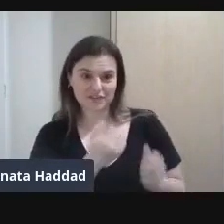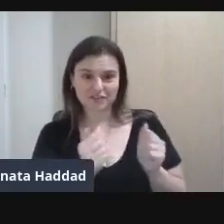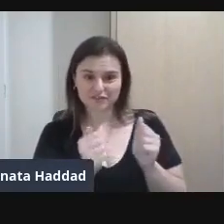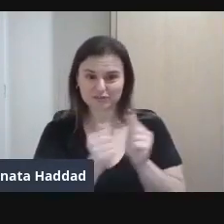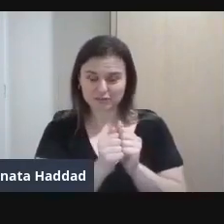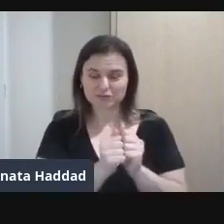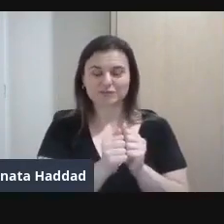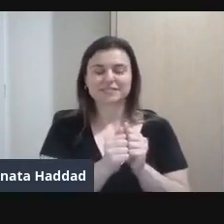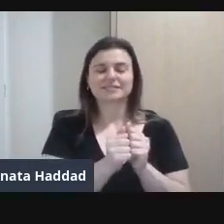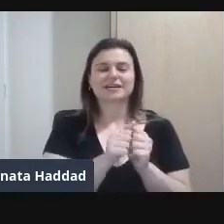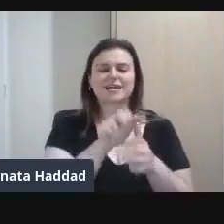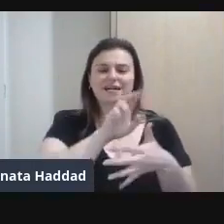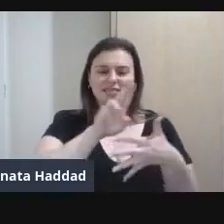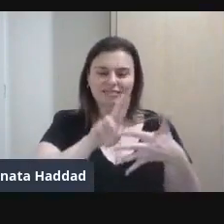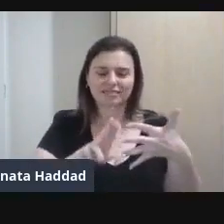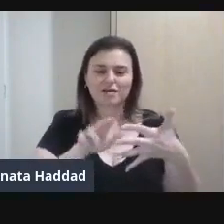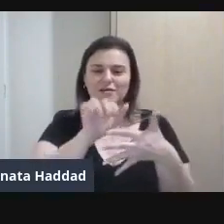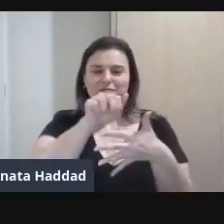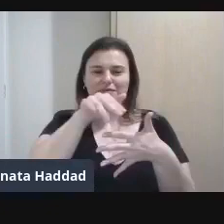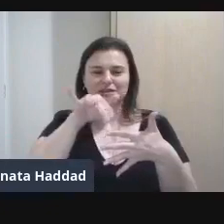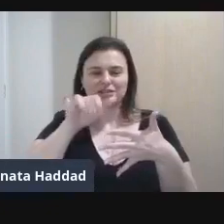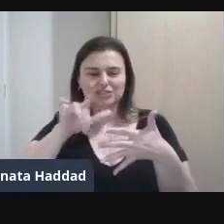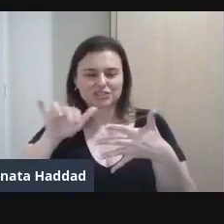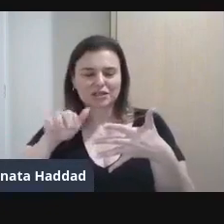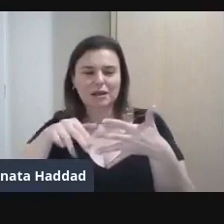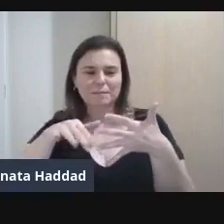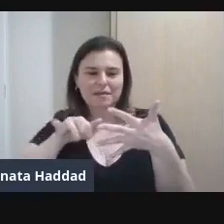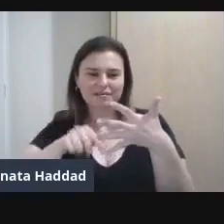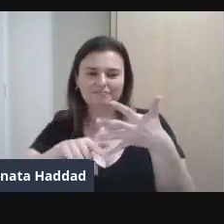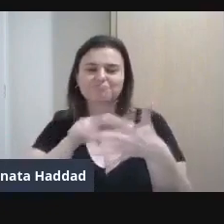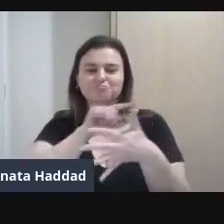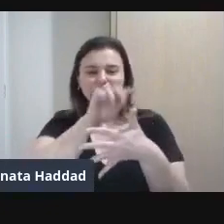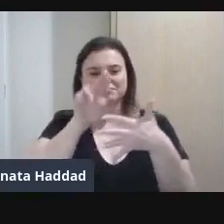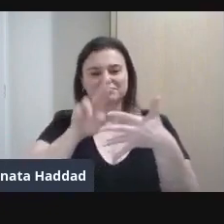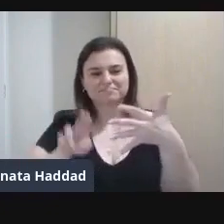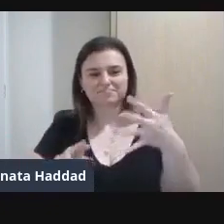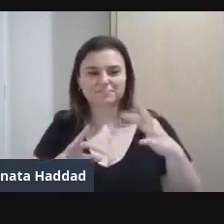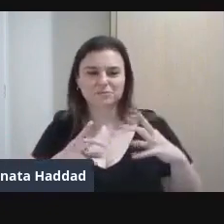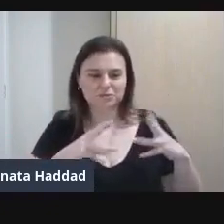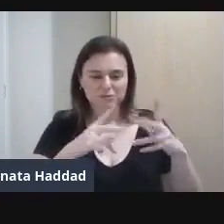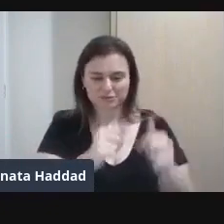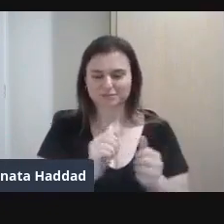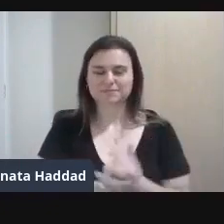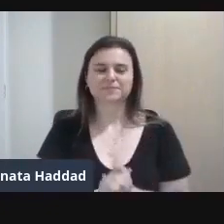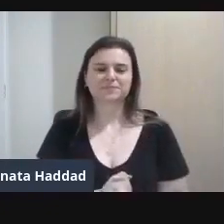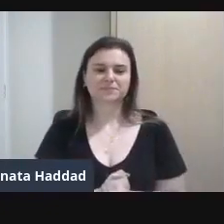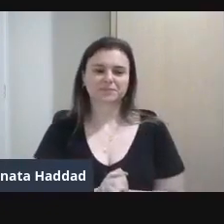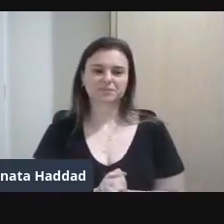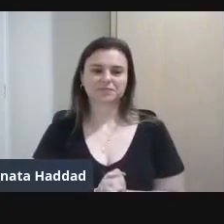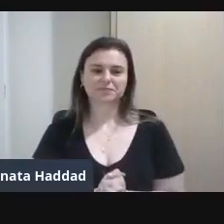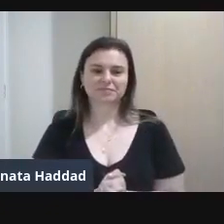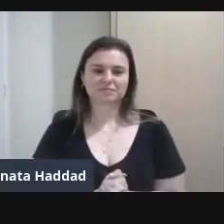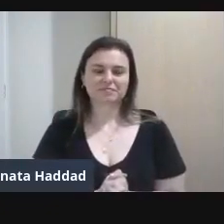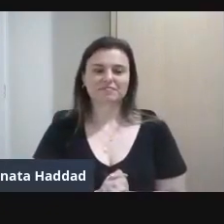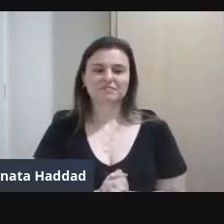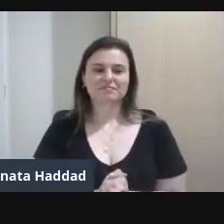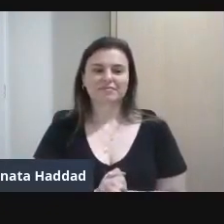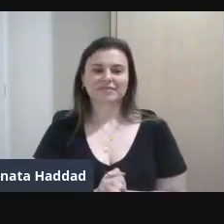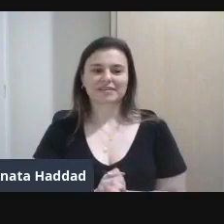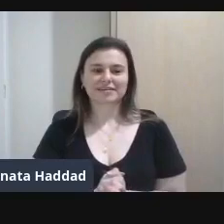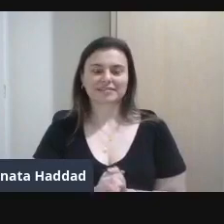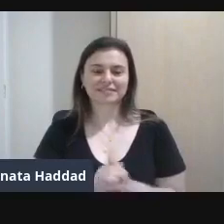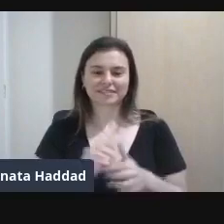Zuma A Marilu A Marta E a Sávia Dumont Todas Dumont E elas bordaram Gente